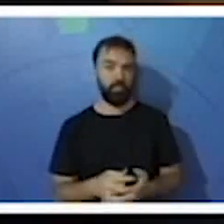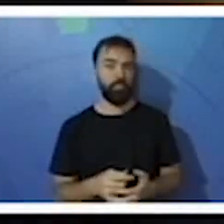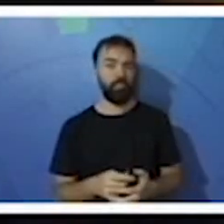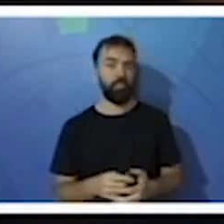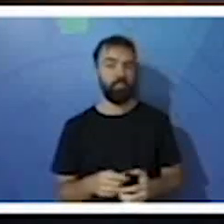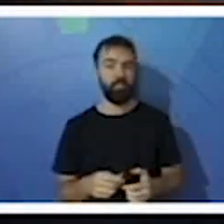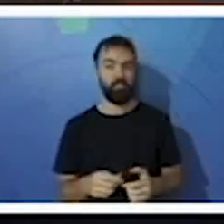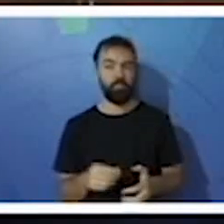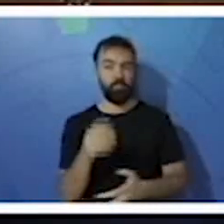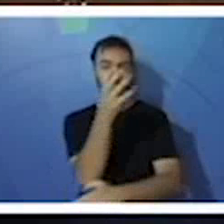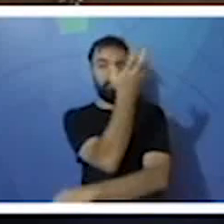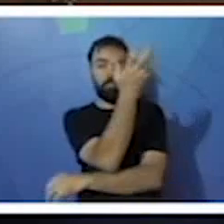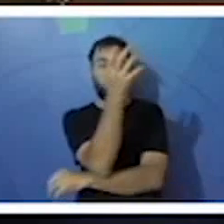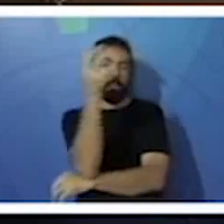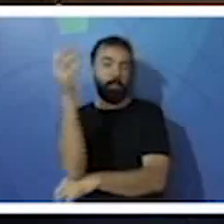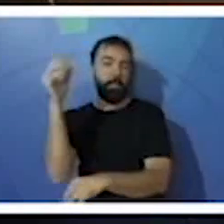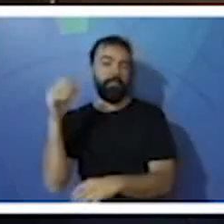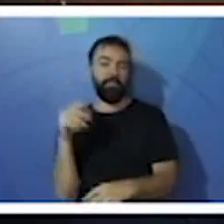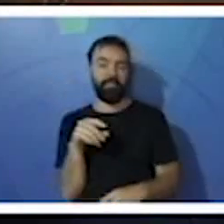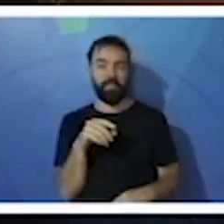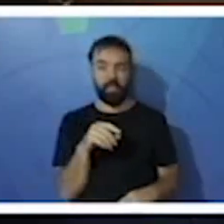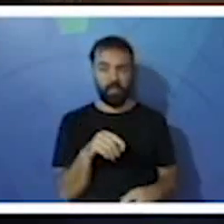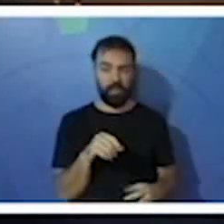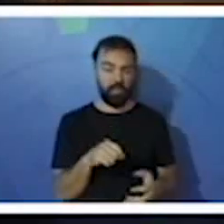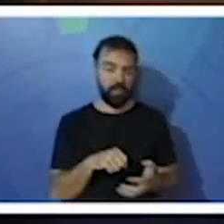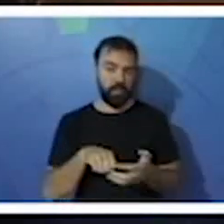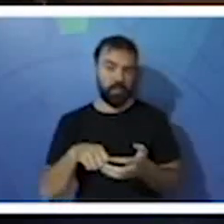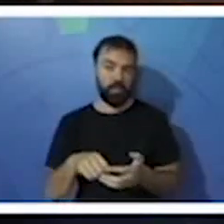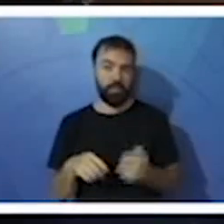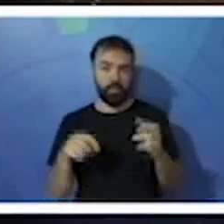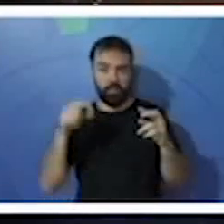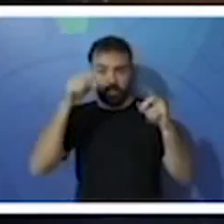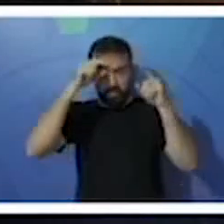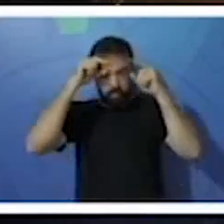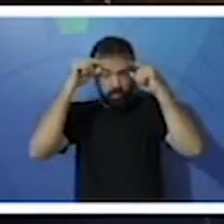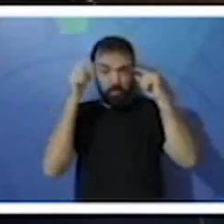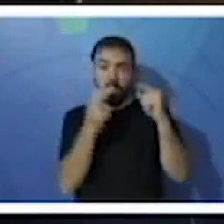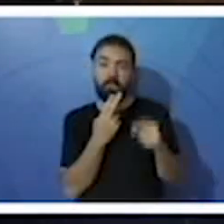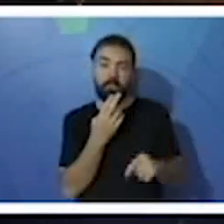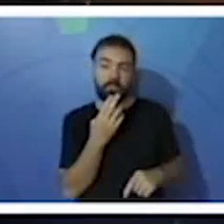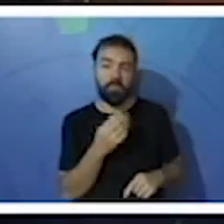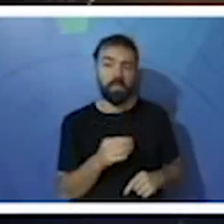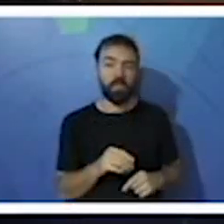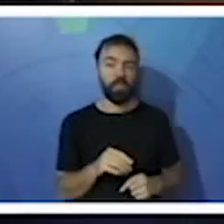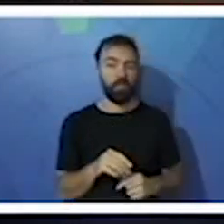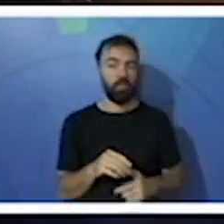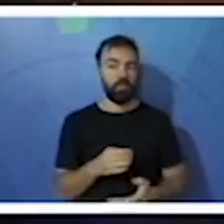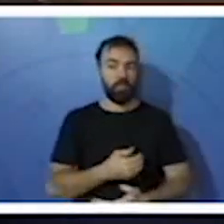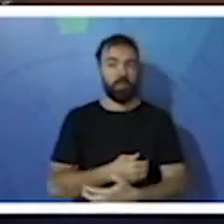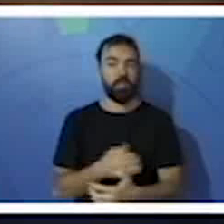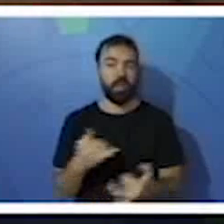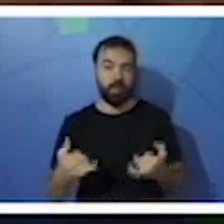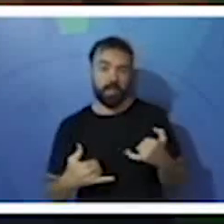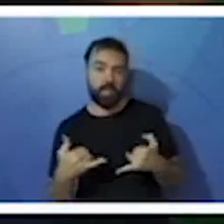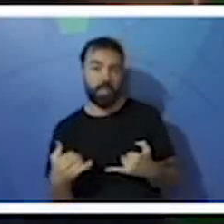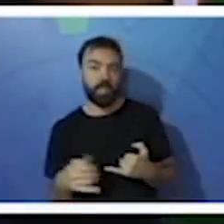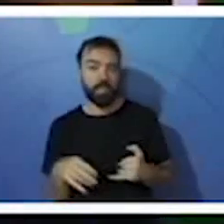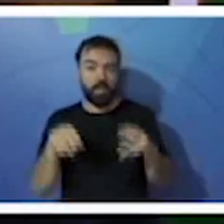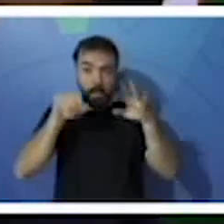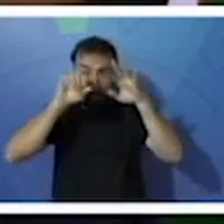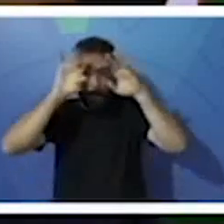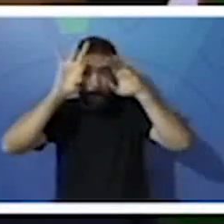Natureza, do Monteiro Lobato, a boneca Emília, né, vocês conhecem a personagem Emília, que ela gosta de, né,